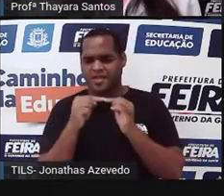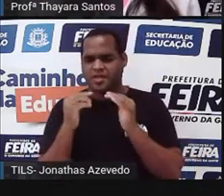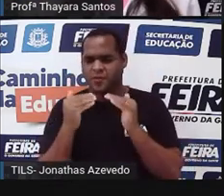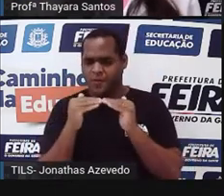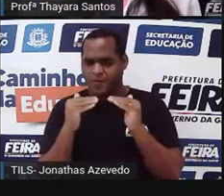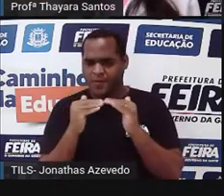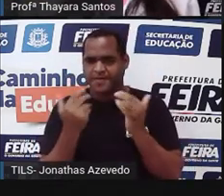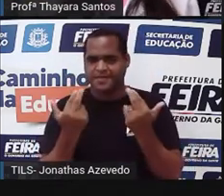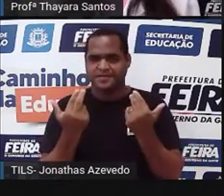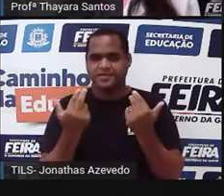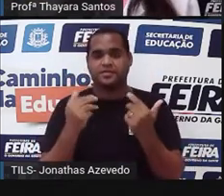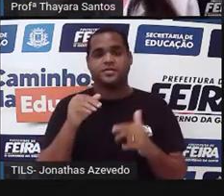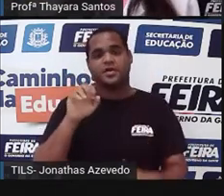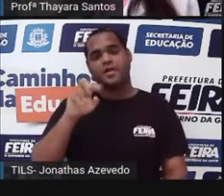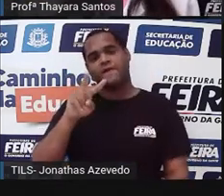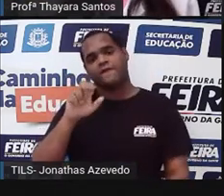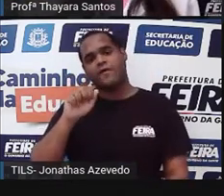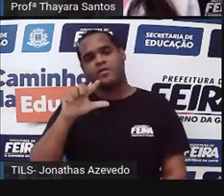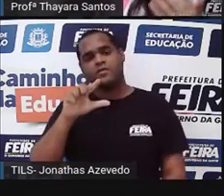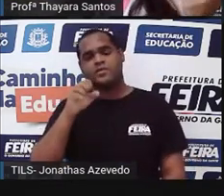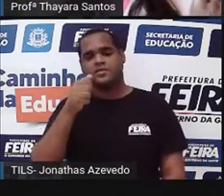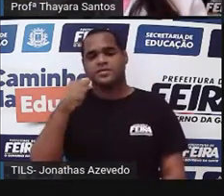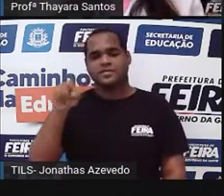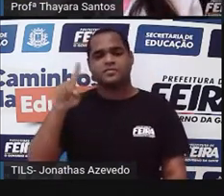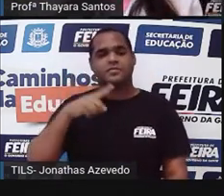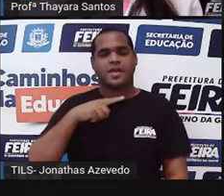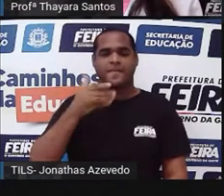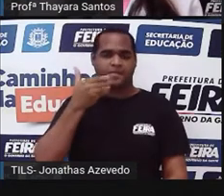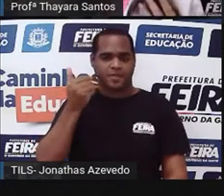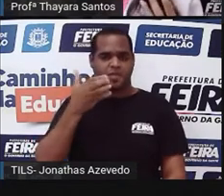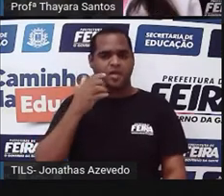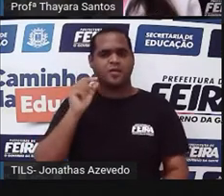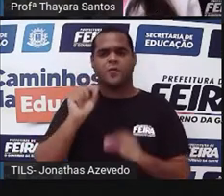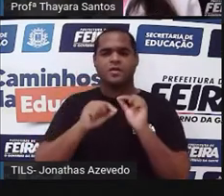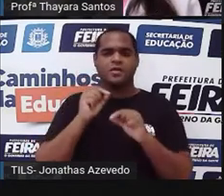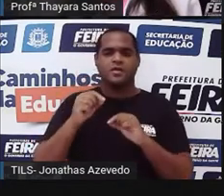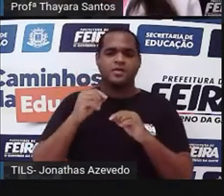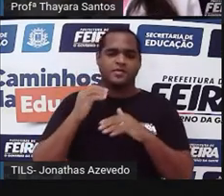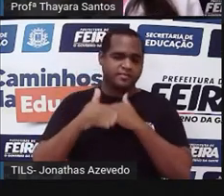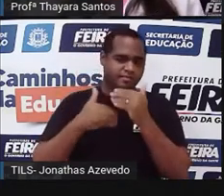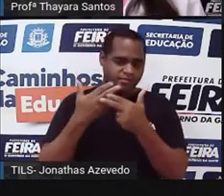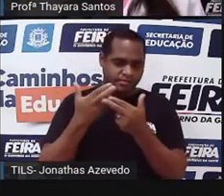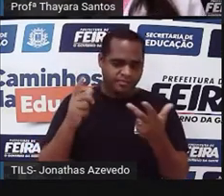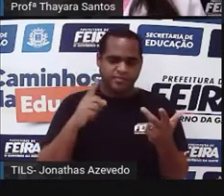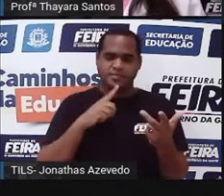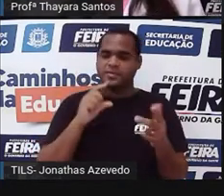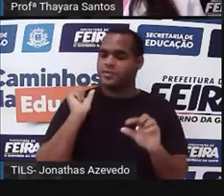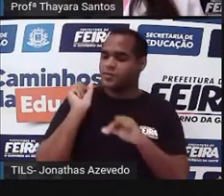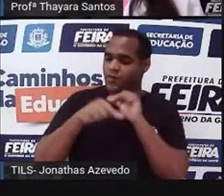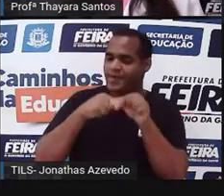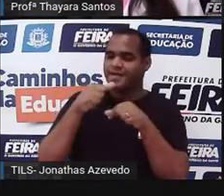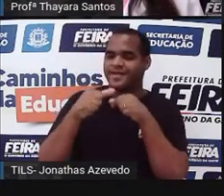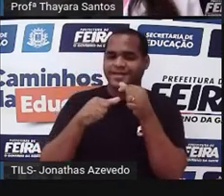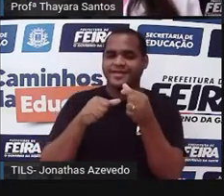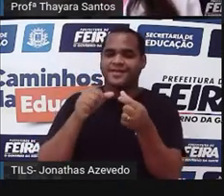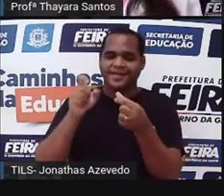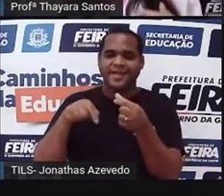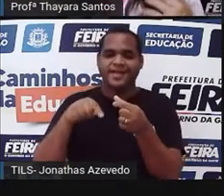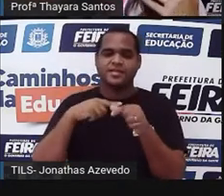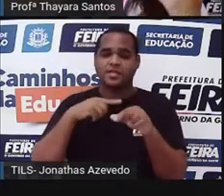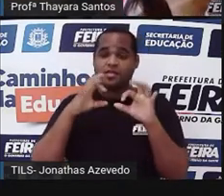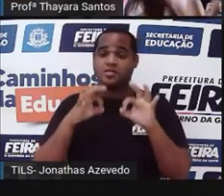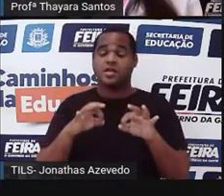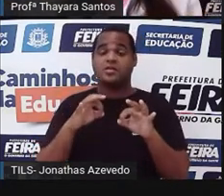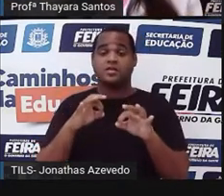Então, evolução não é a mesma coisa que melhoria. Então, o que é evolução? Evolução quer dizer mudança ao longo do tempo. Então,